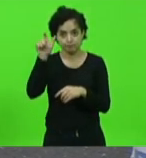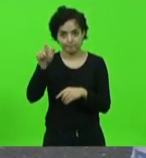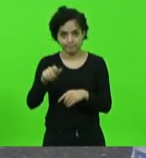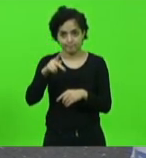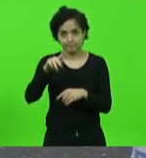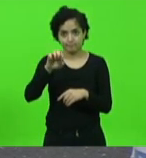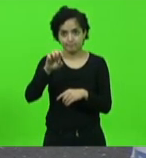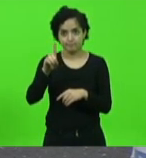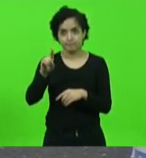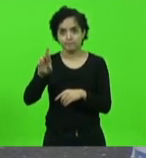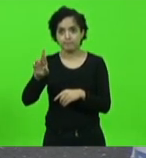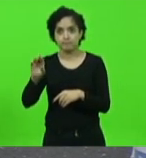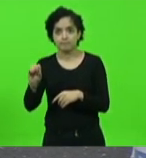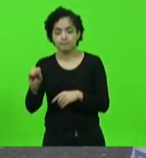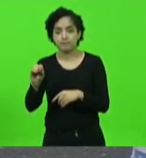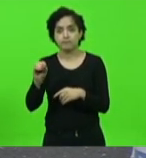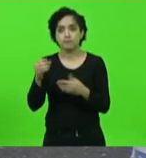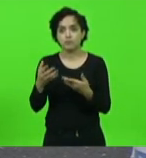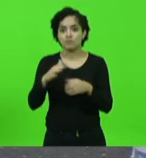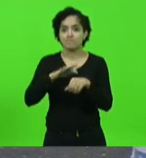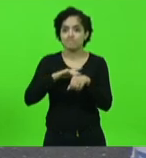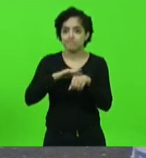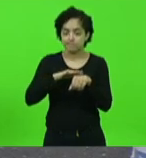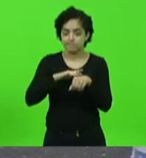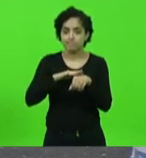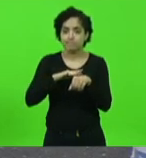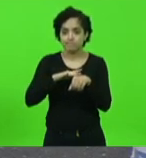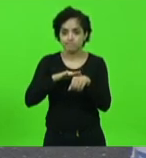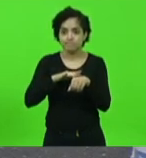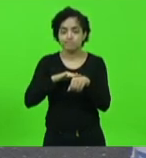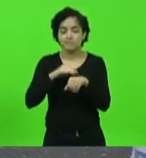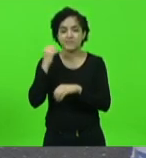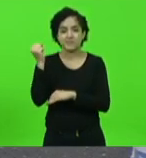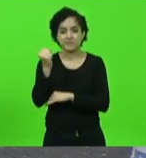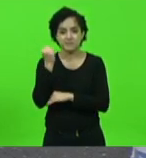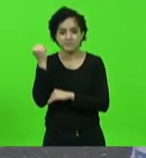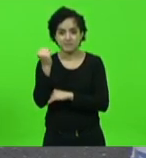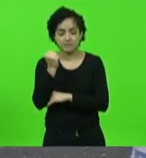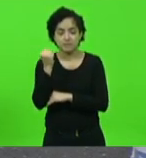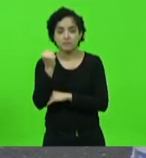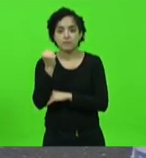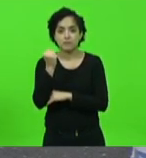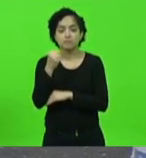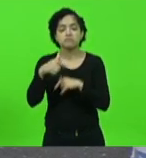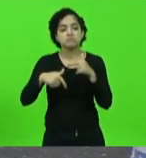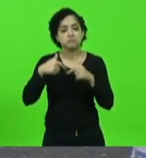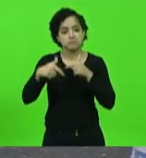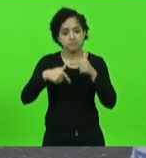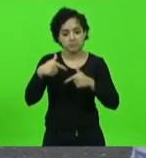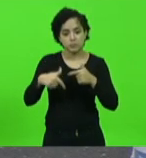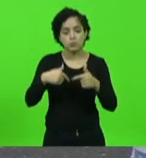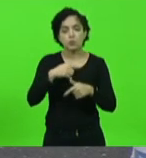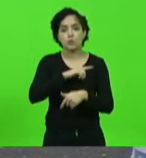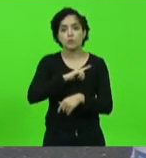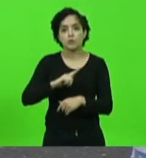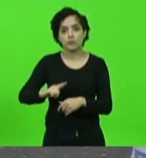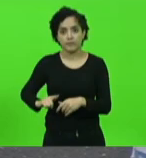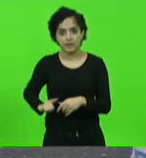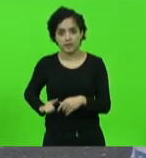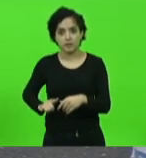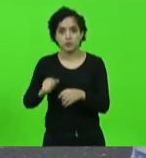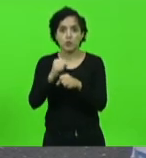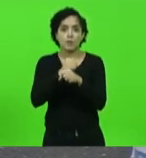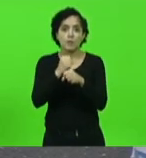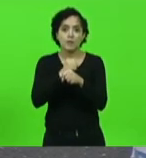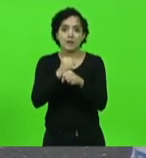convalescendo de uma doença extremamente grave governou esse estado por cerca de